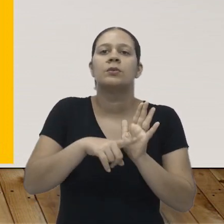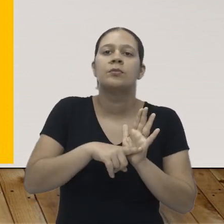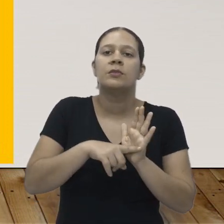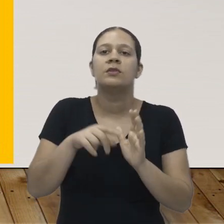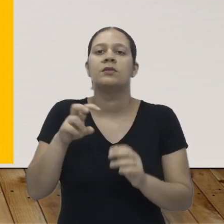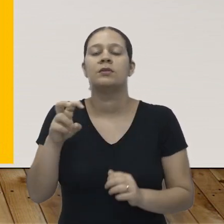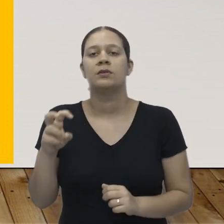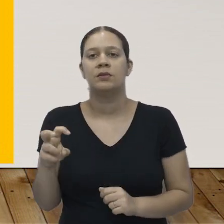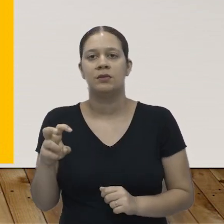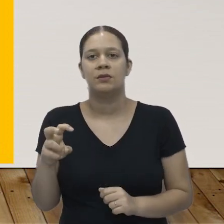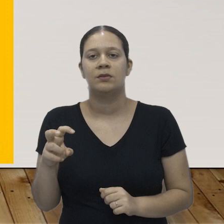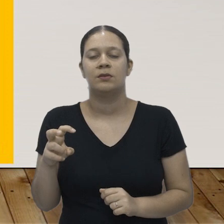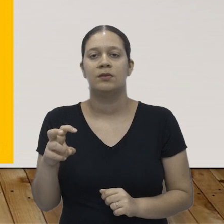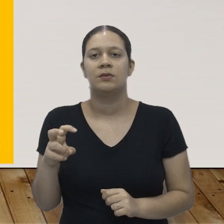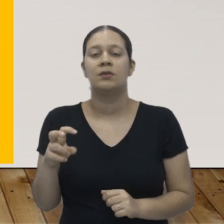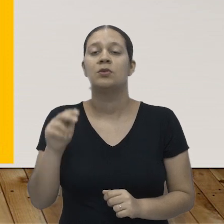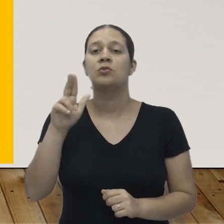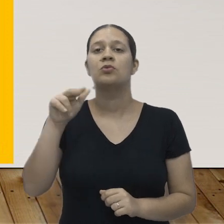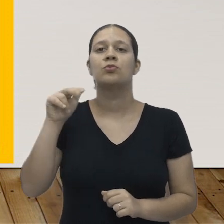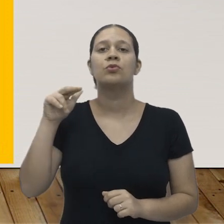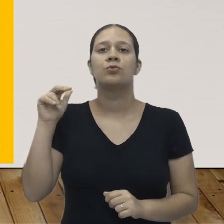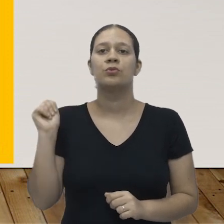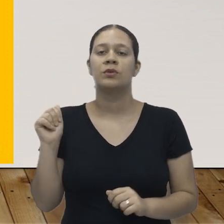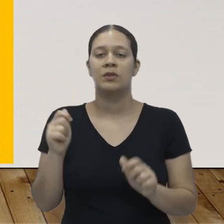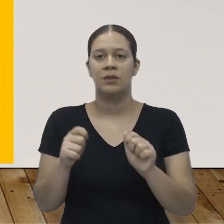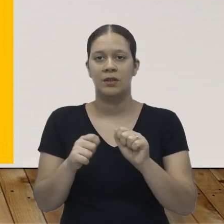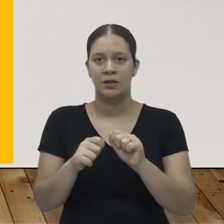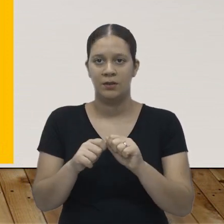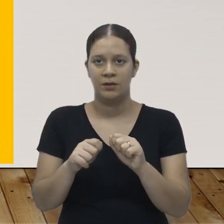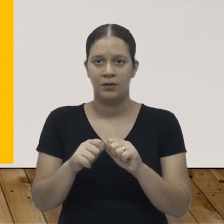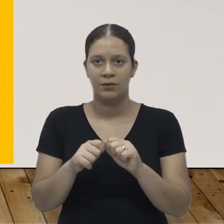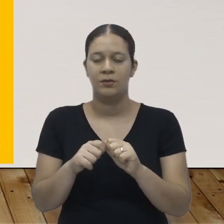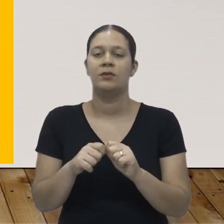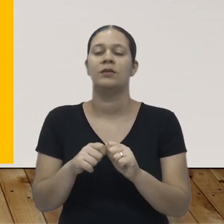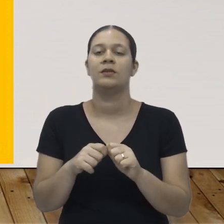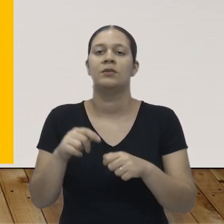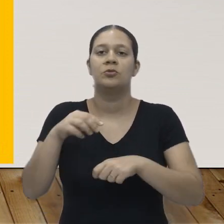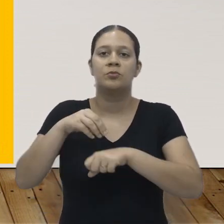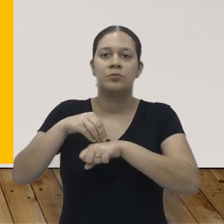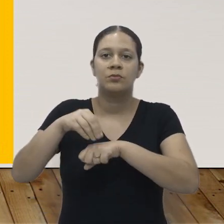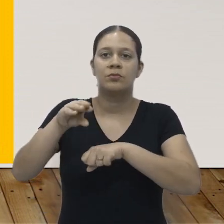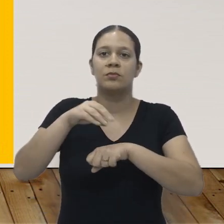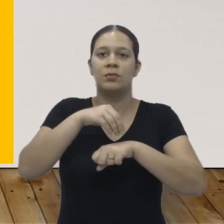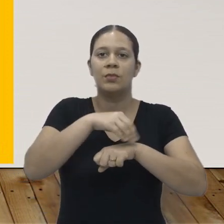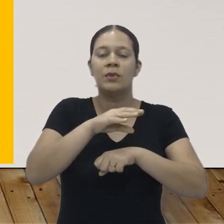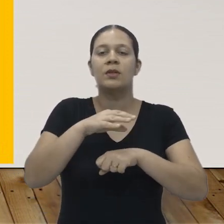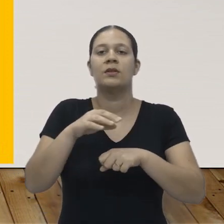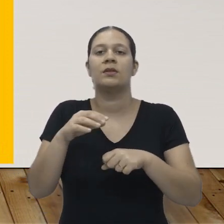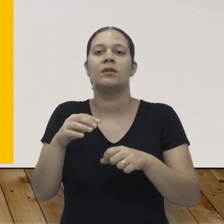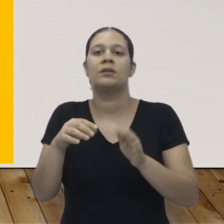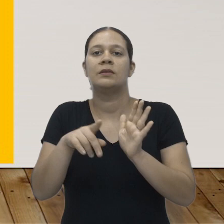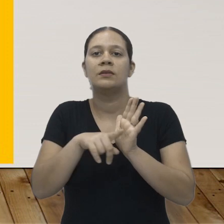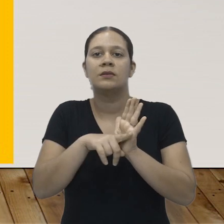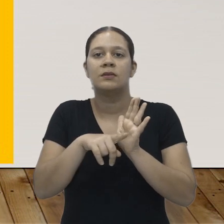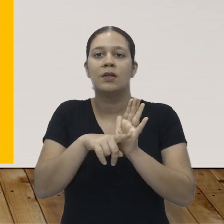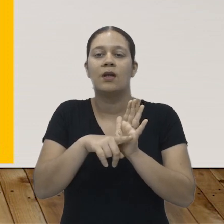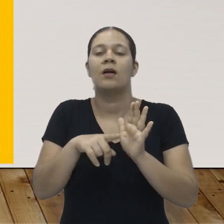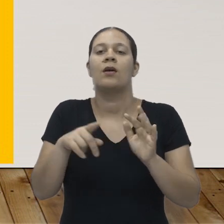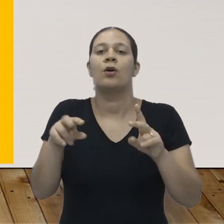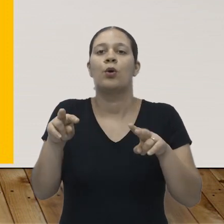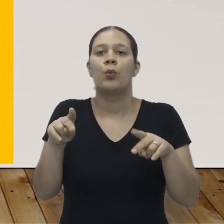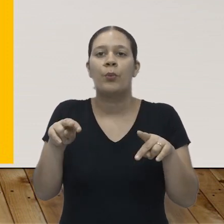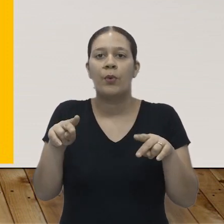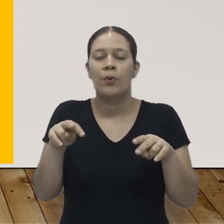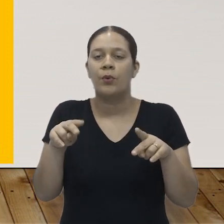5? Como é menos 5, mais 3? Eu nunca fiz essa conta. E aí tem aqui algumas dicas. Sinais iguais,